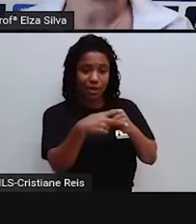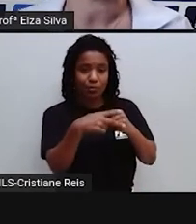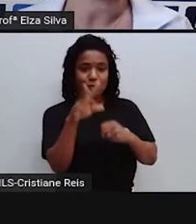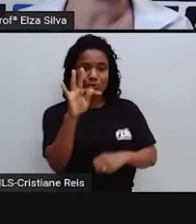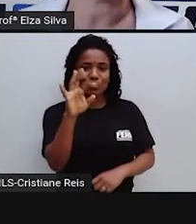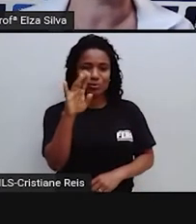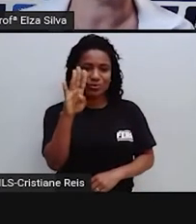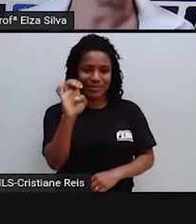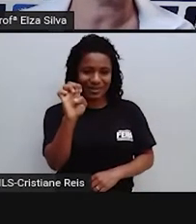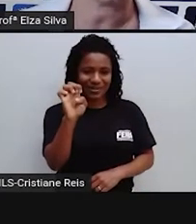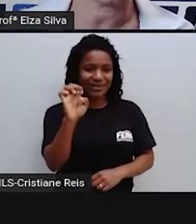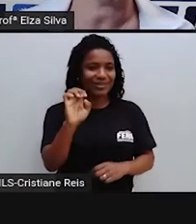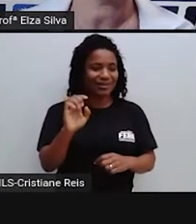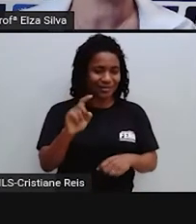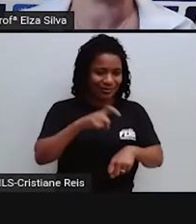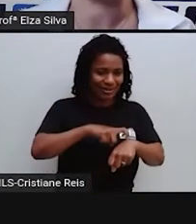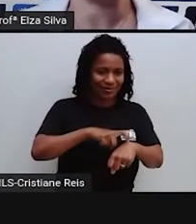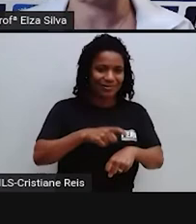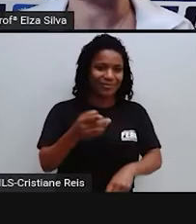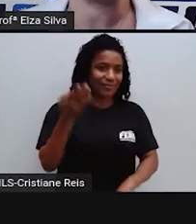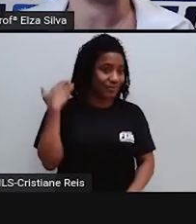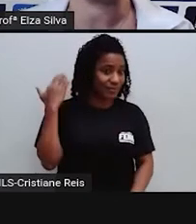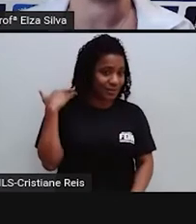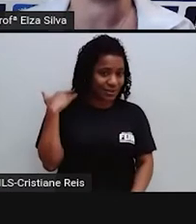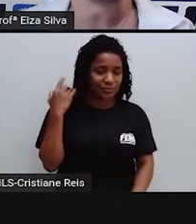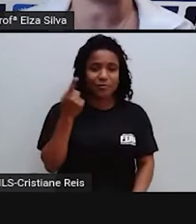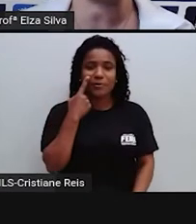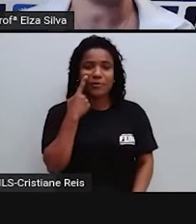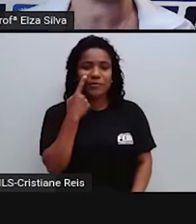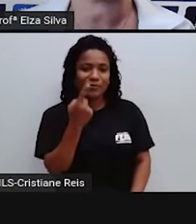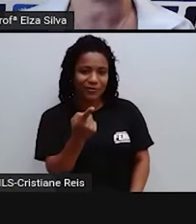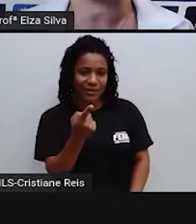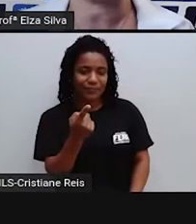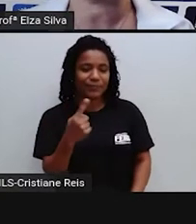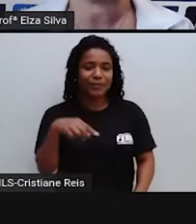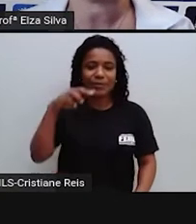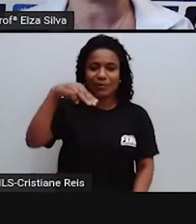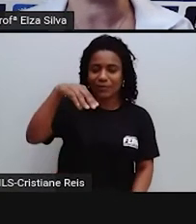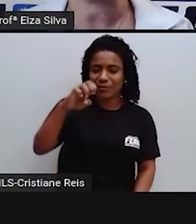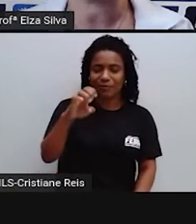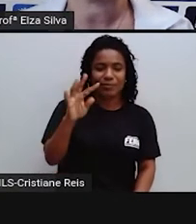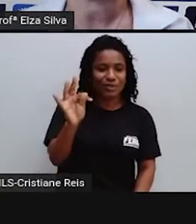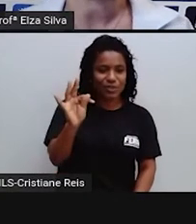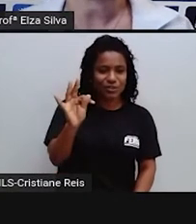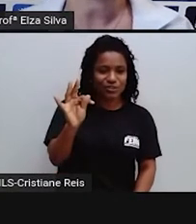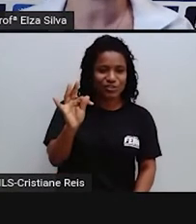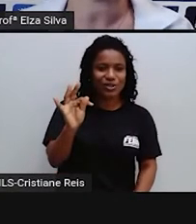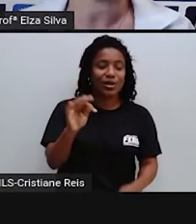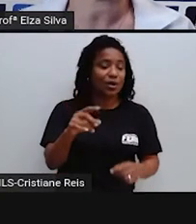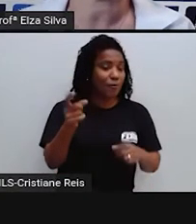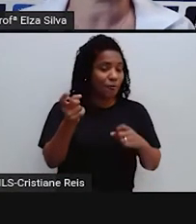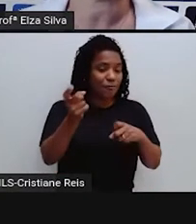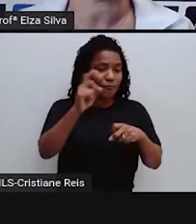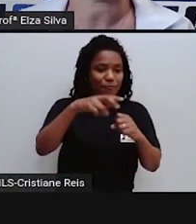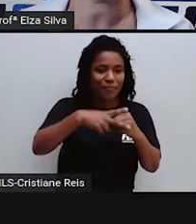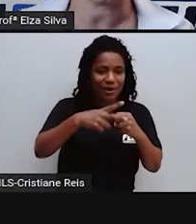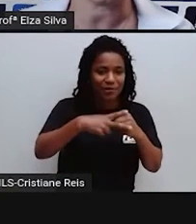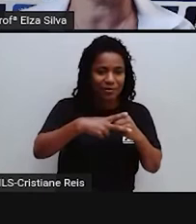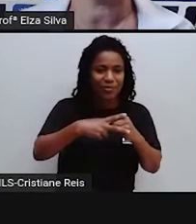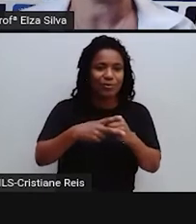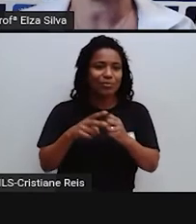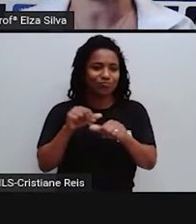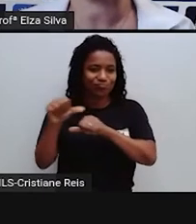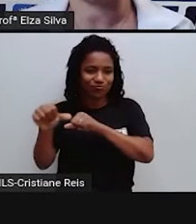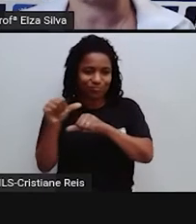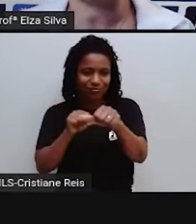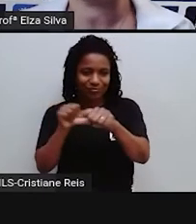temos A forma irregular Do passado Do verbo meet Que é encontrar Met E enjoy Que é um verbo Regular